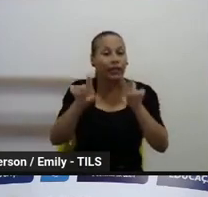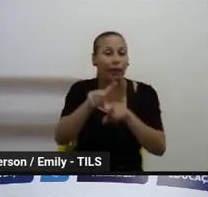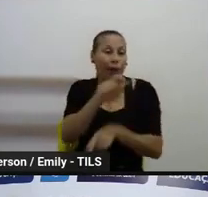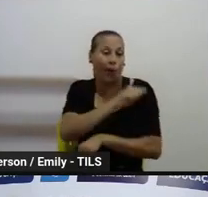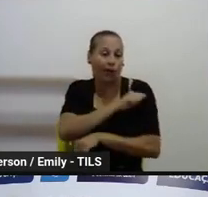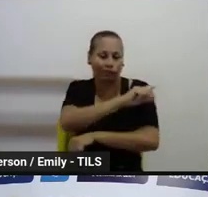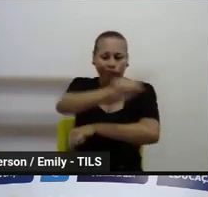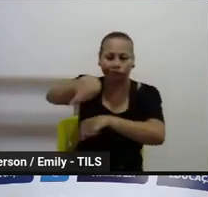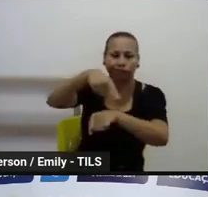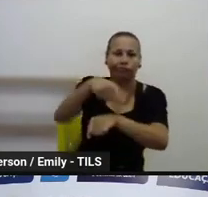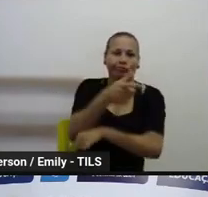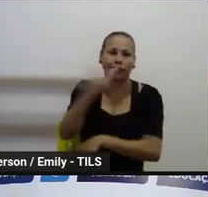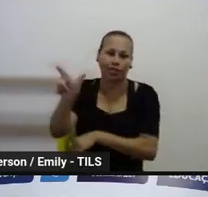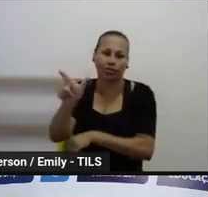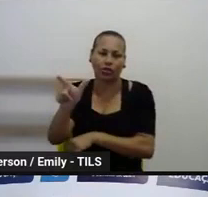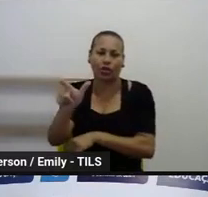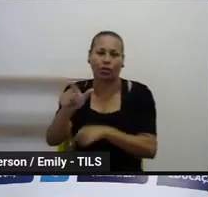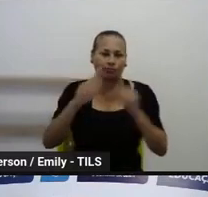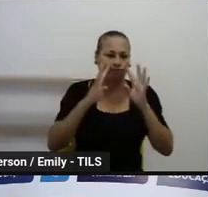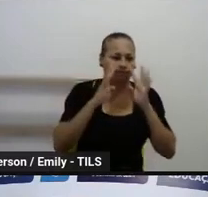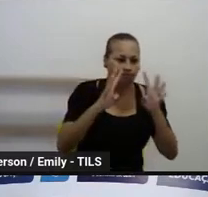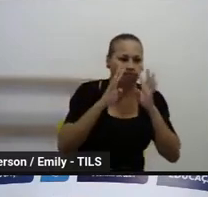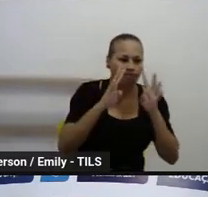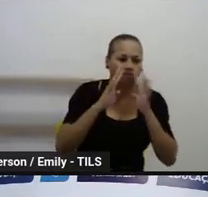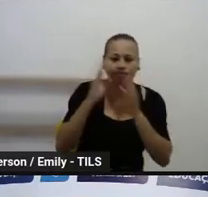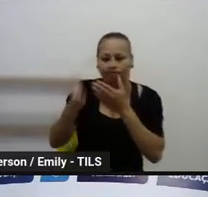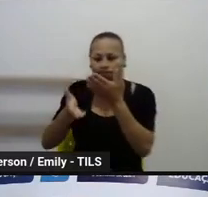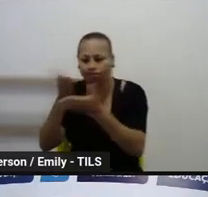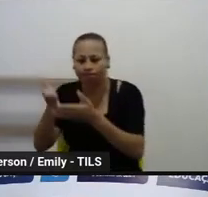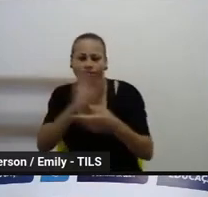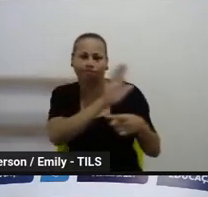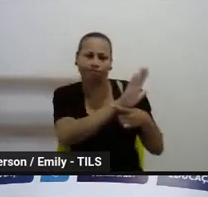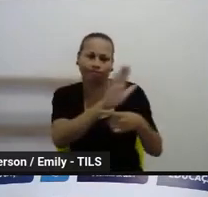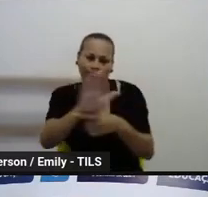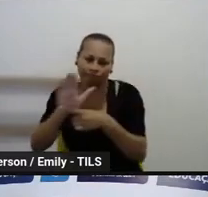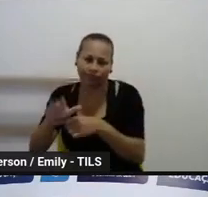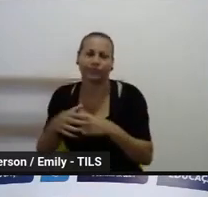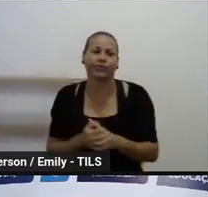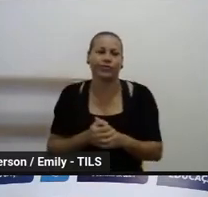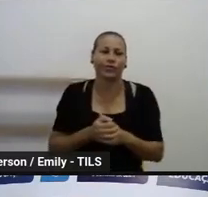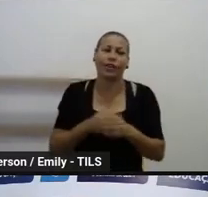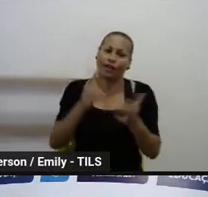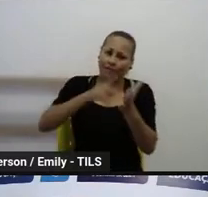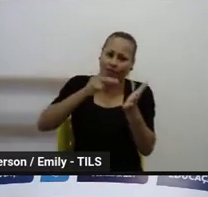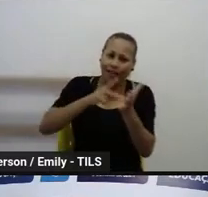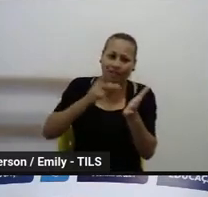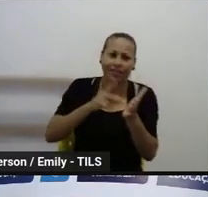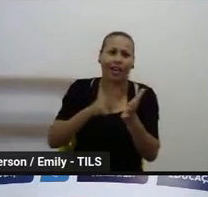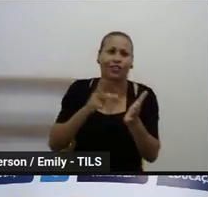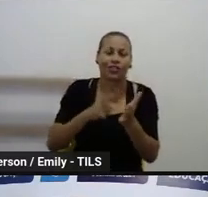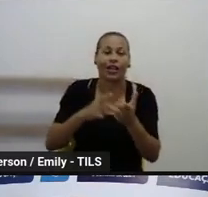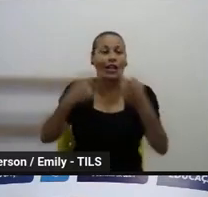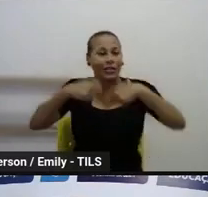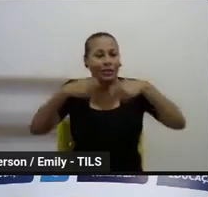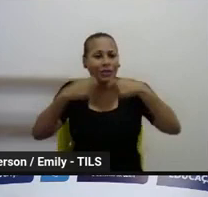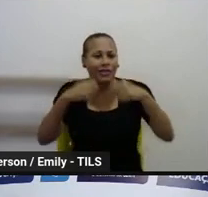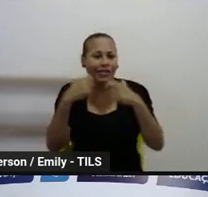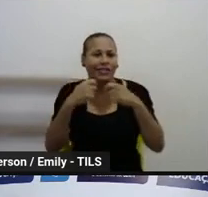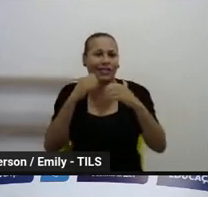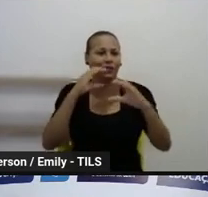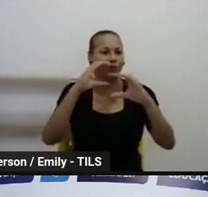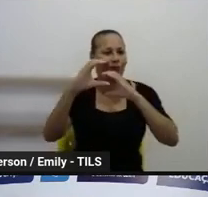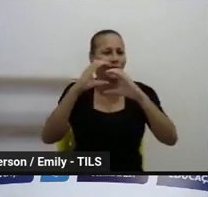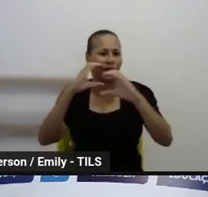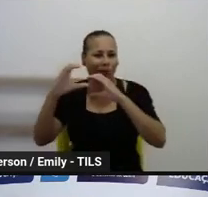estudantes da rede pública e precisam de suporte maior. E a ideia é exatamente essa, né, gente, de que haja um diálogo. Então,